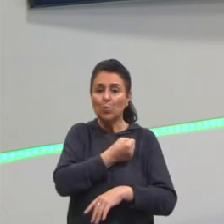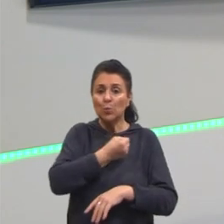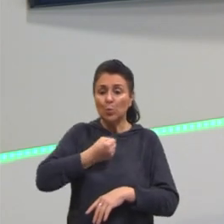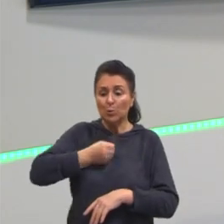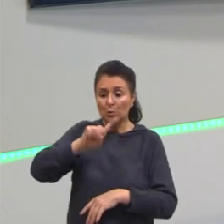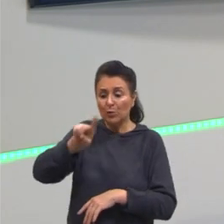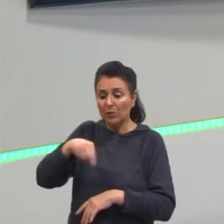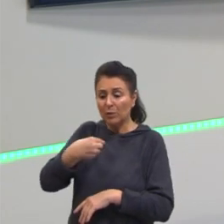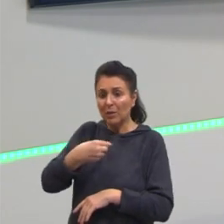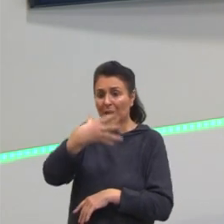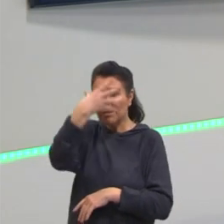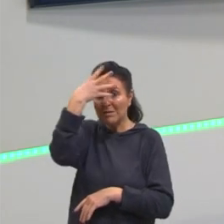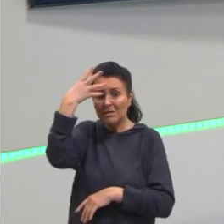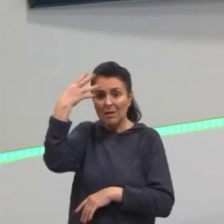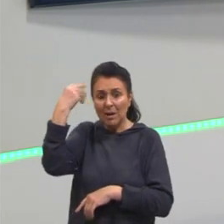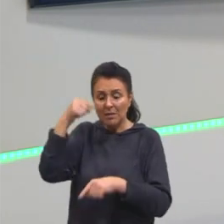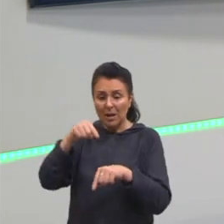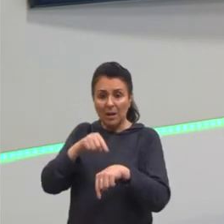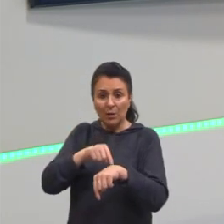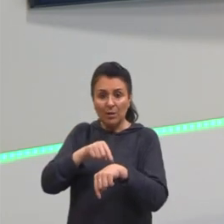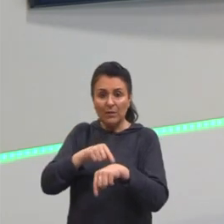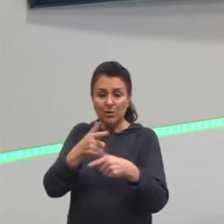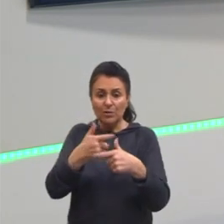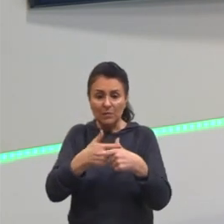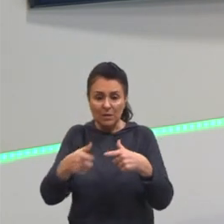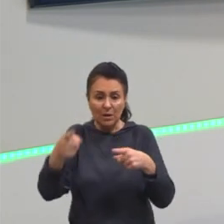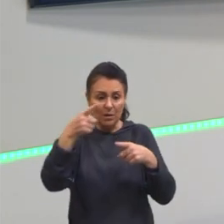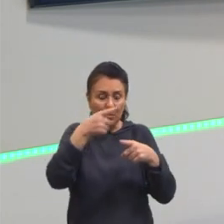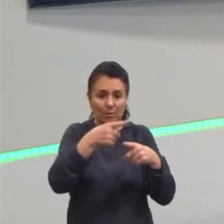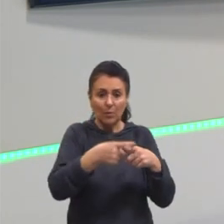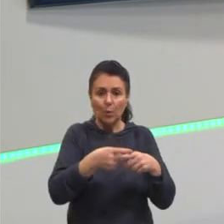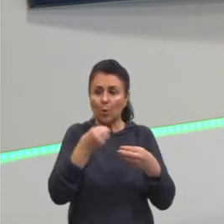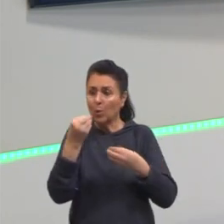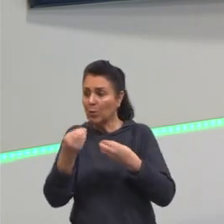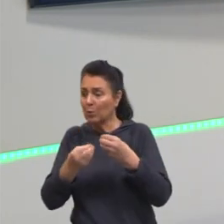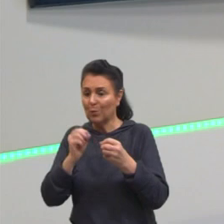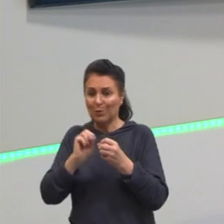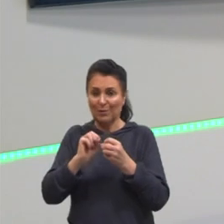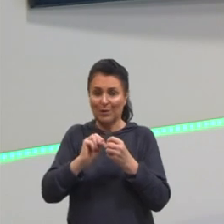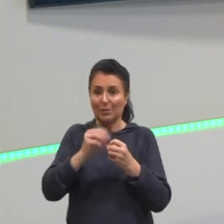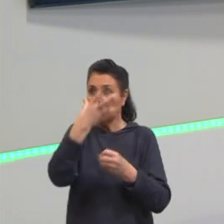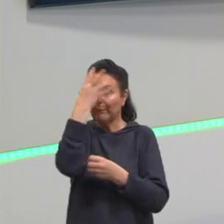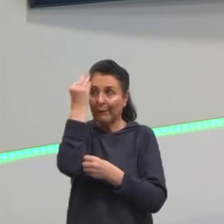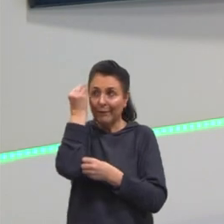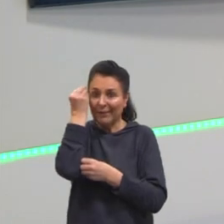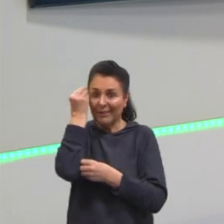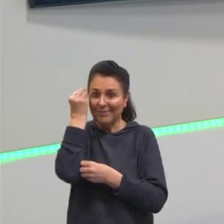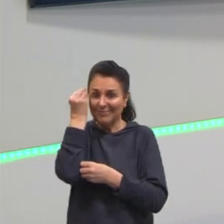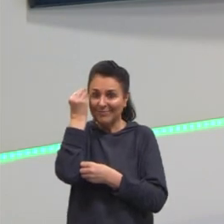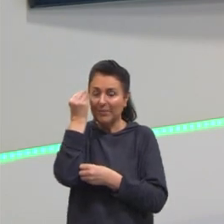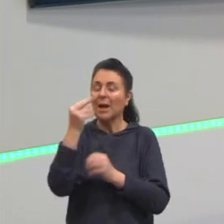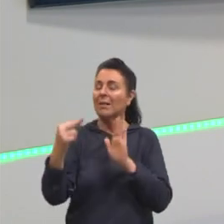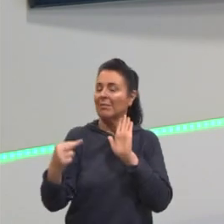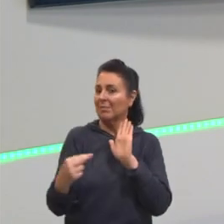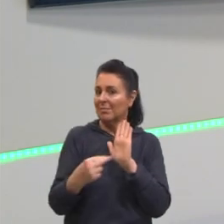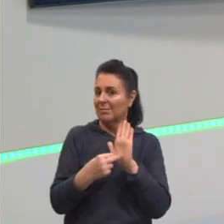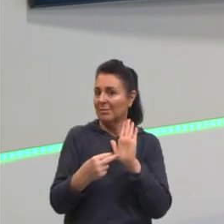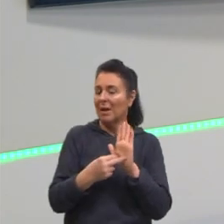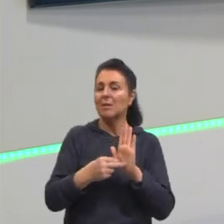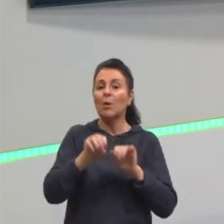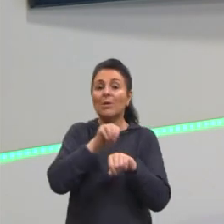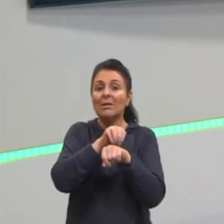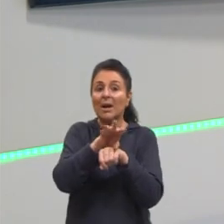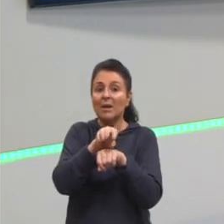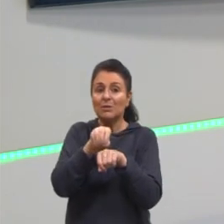esquecendo. Na hora de fazer uma conta de divisão ou multiplicar, como é que eu faço, né? Então, prestem bastante atenção nessas